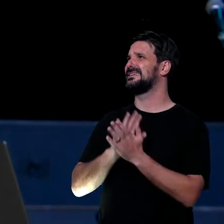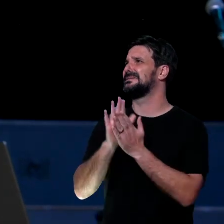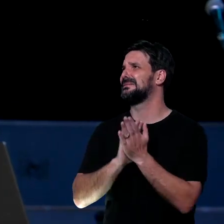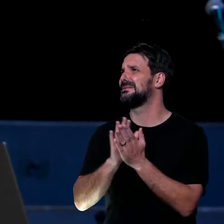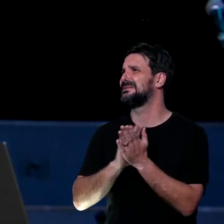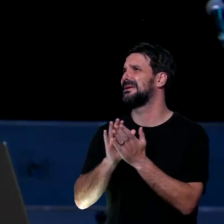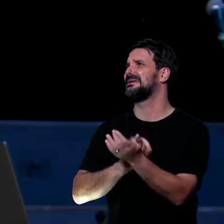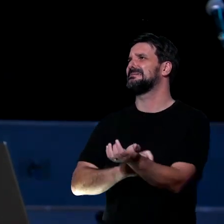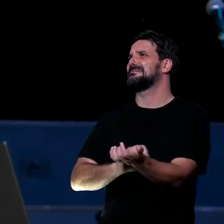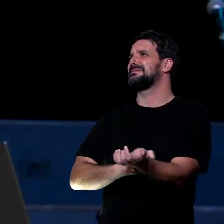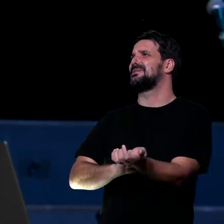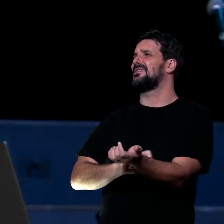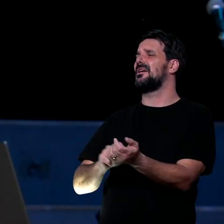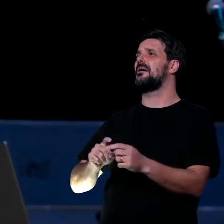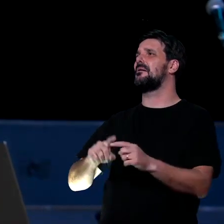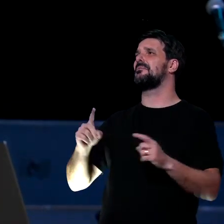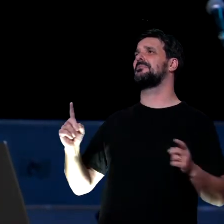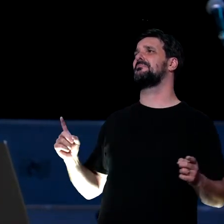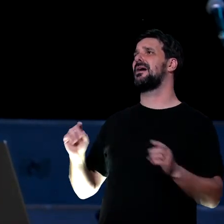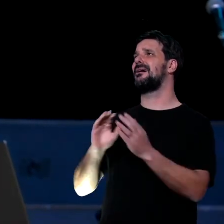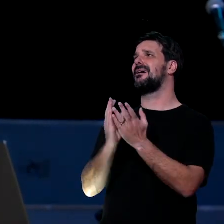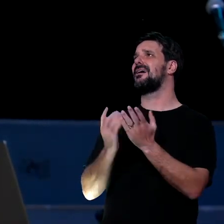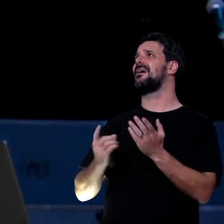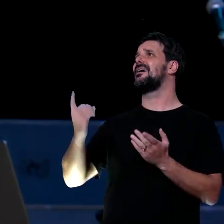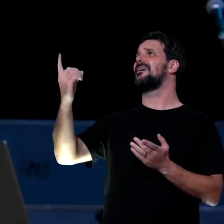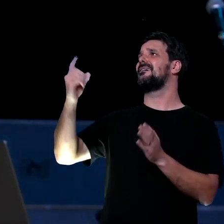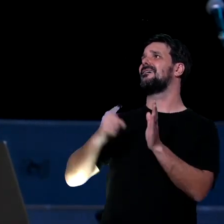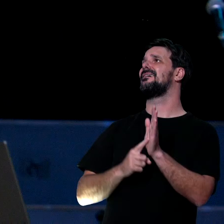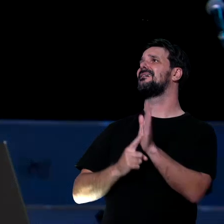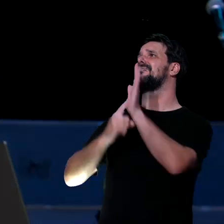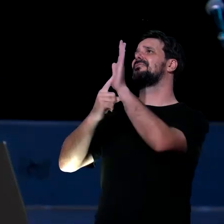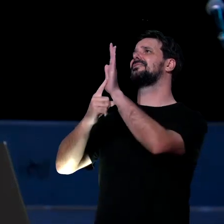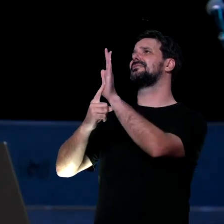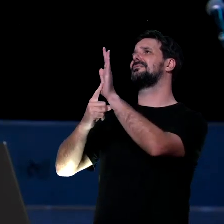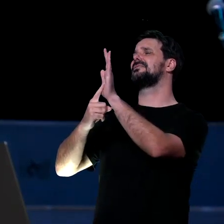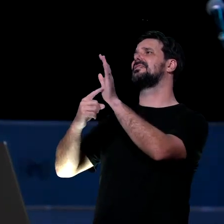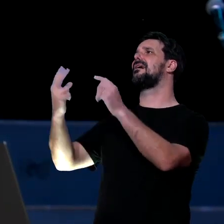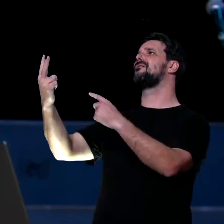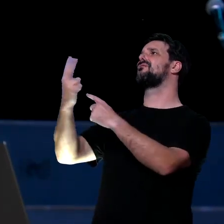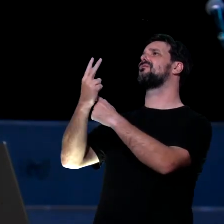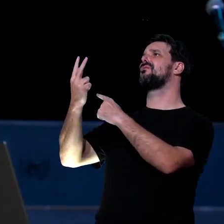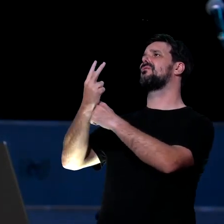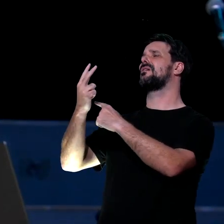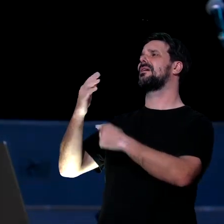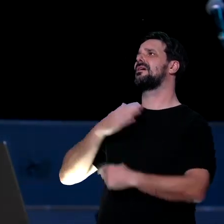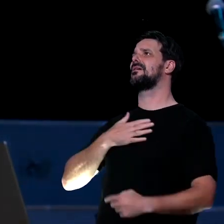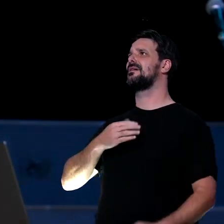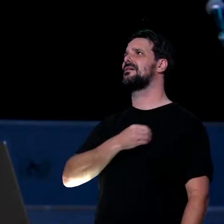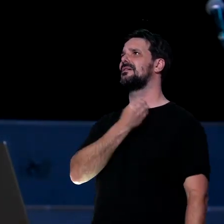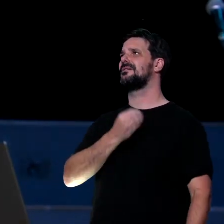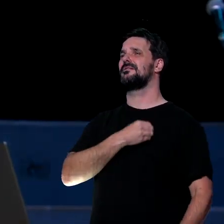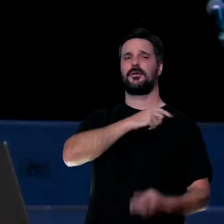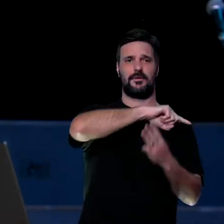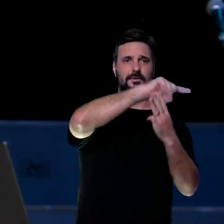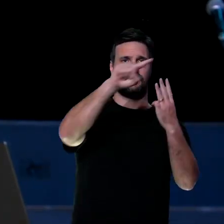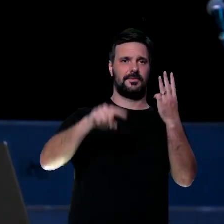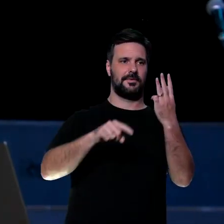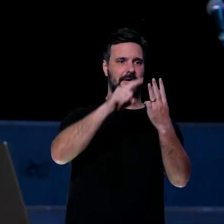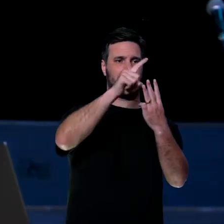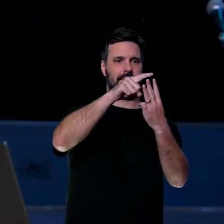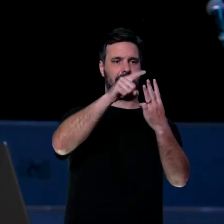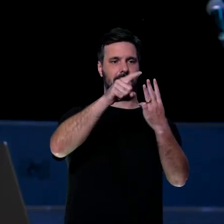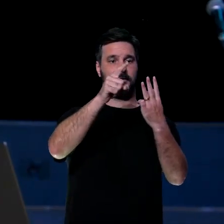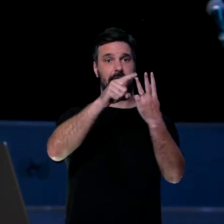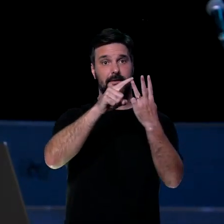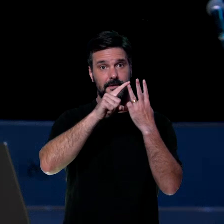resolver, mas a tua palavra diz que eu tenho que apresentar o Senhor, então cuida disso, cuida de mim. Terceira lição que o